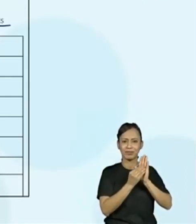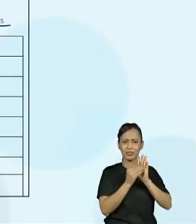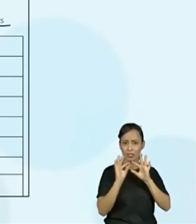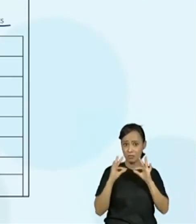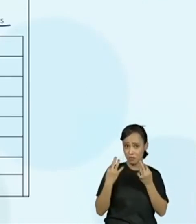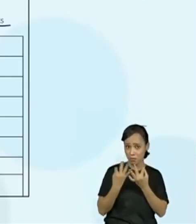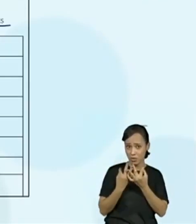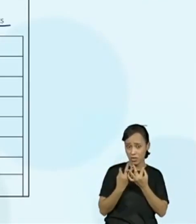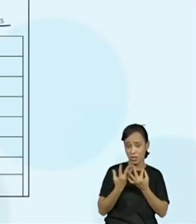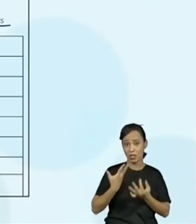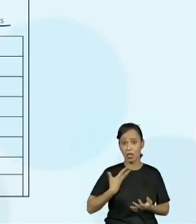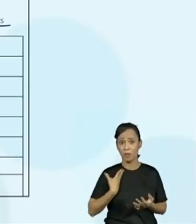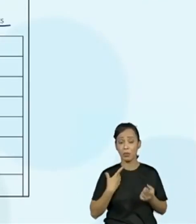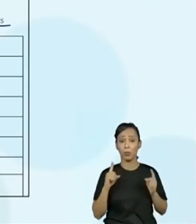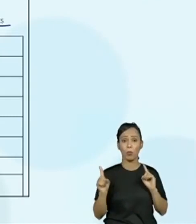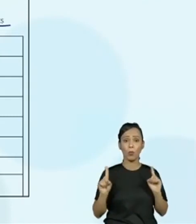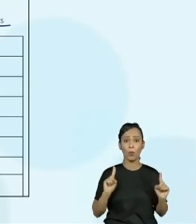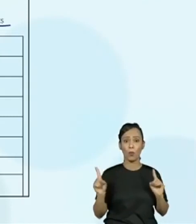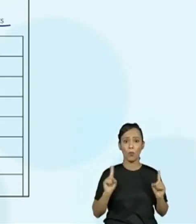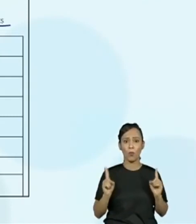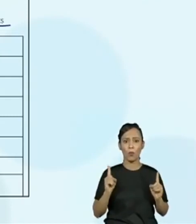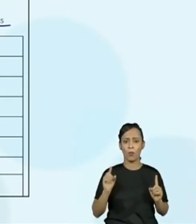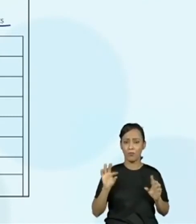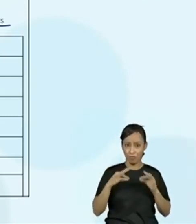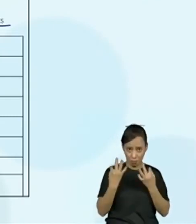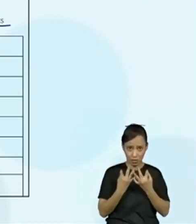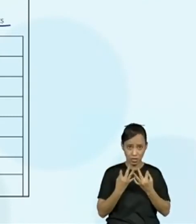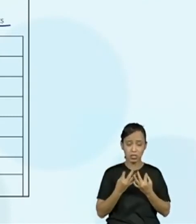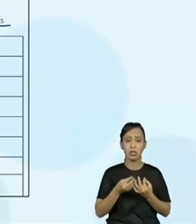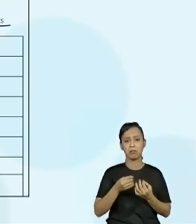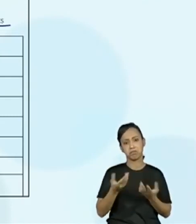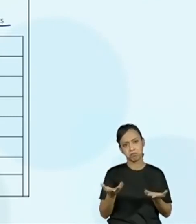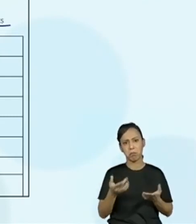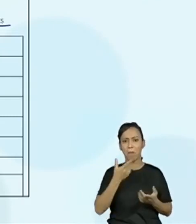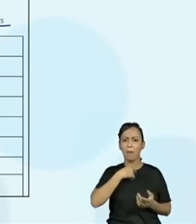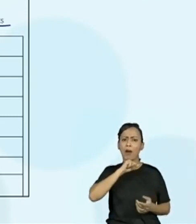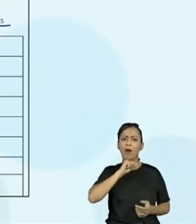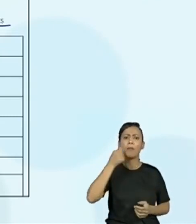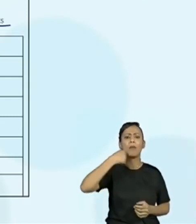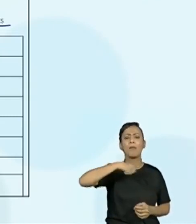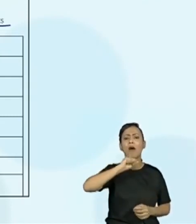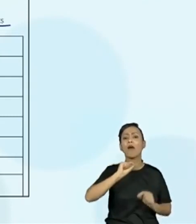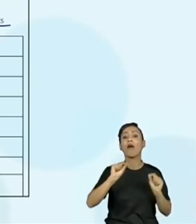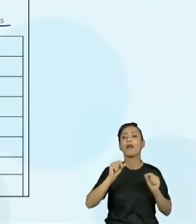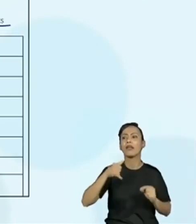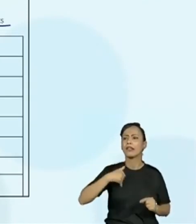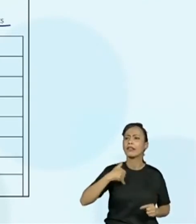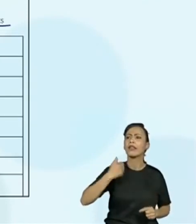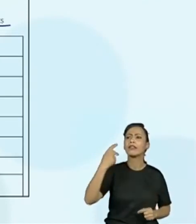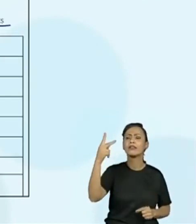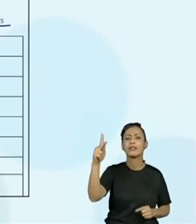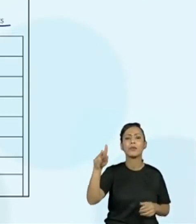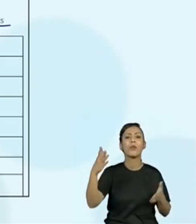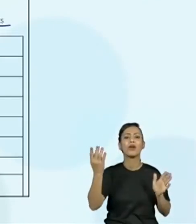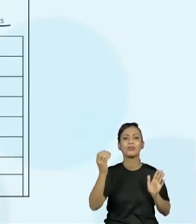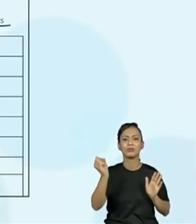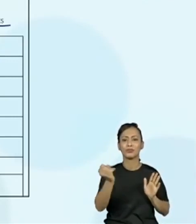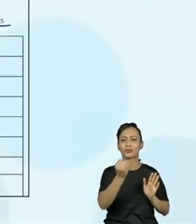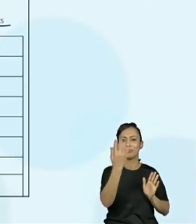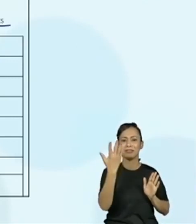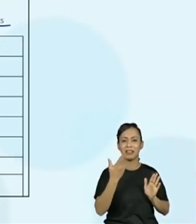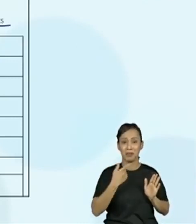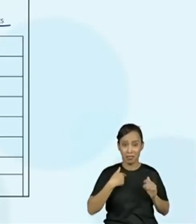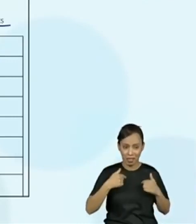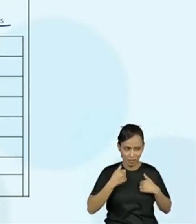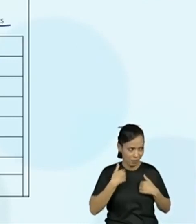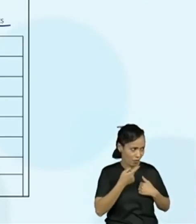parentesco. Ah, se é meu pai, minha mãe, minha tia, meu irmão. Isso, professora Vivi? Isso, a idade. Ah, quantos anos eu tenho? Esse eu não vou revelar